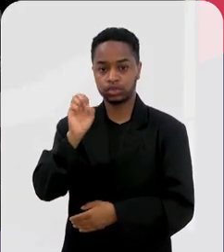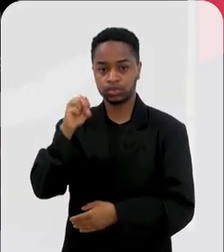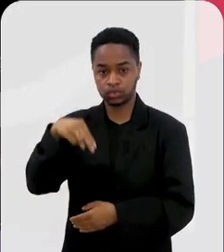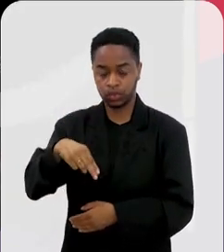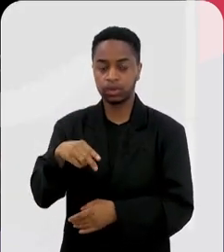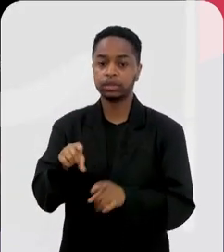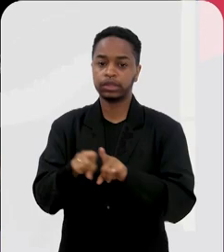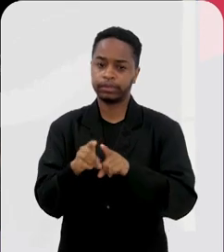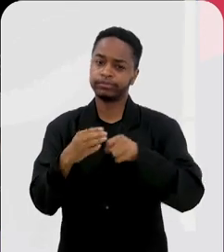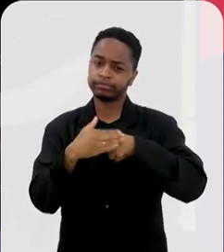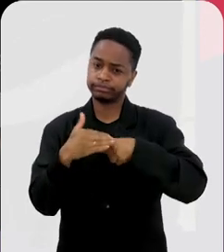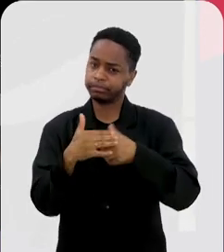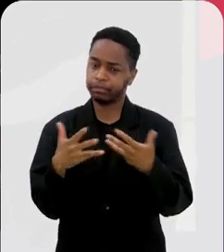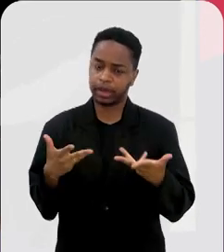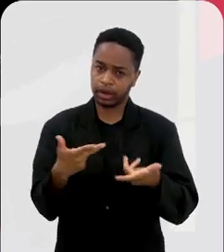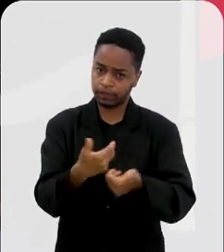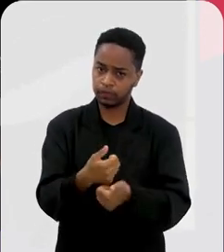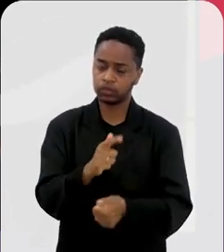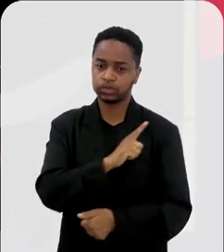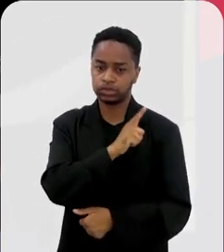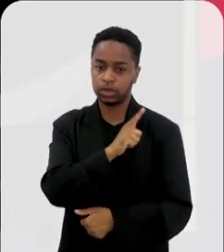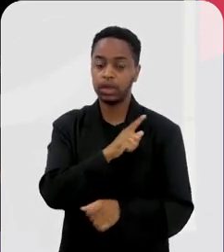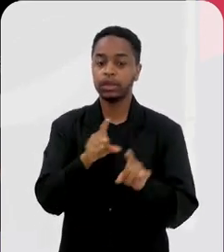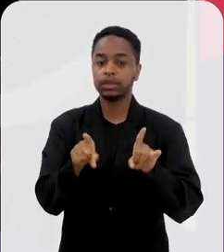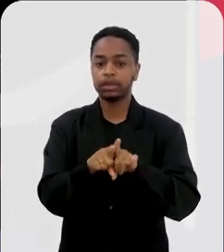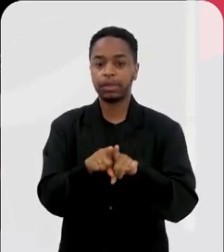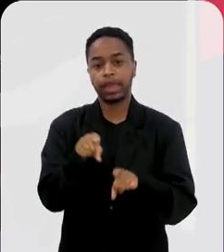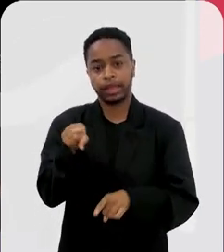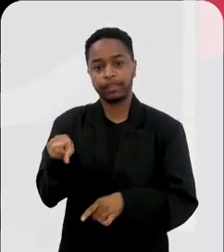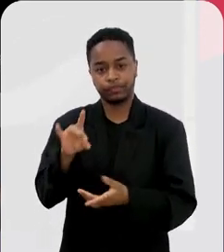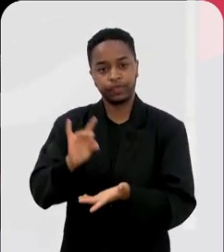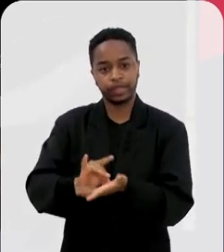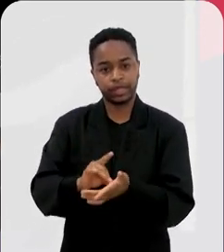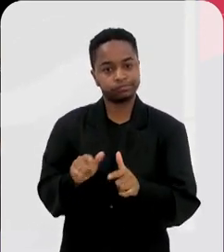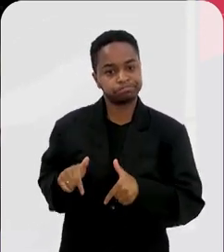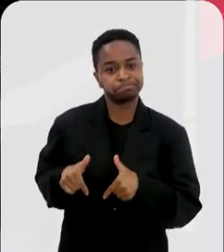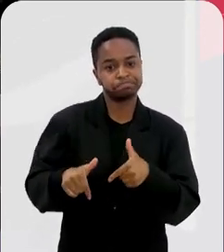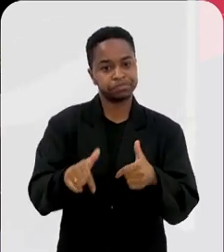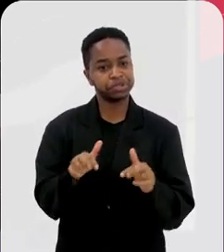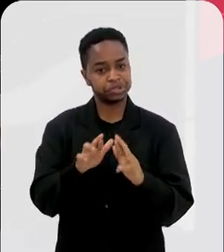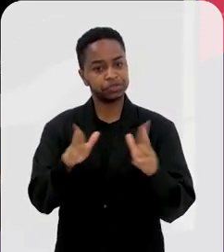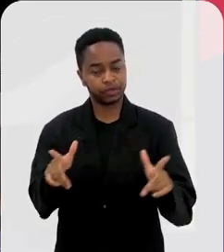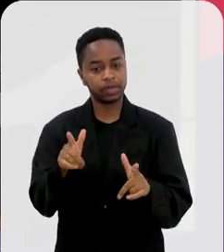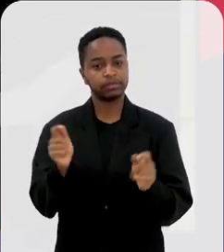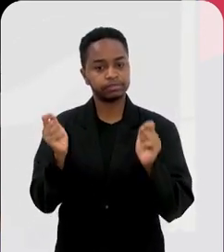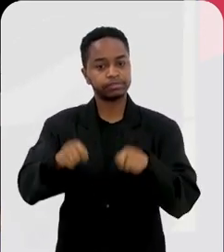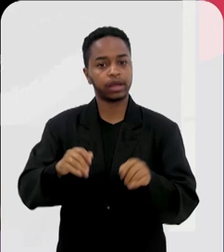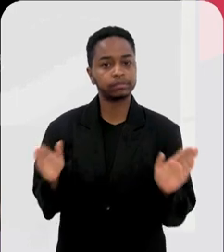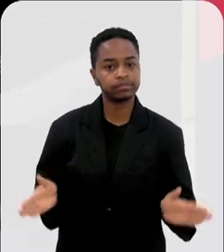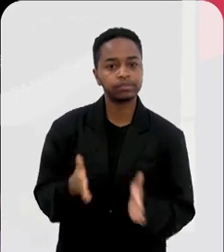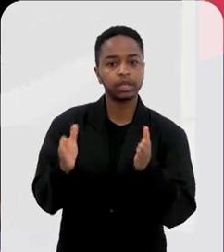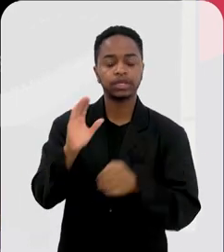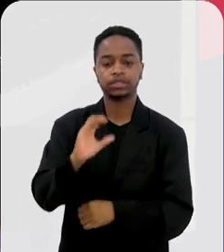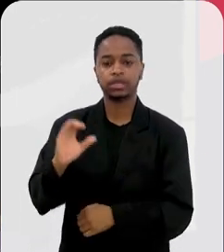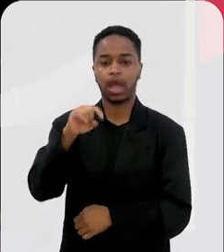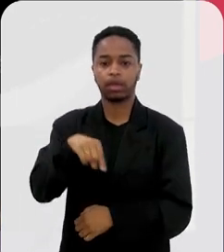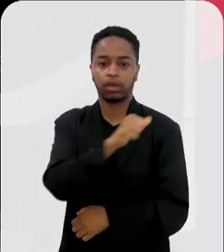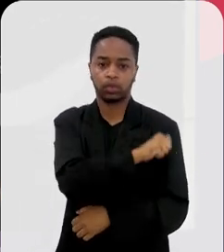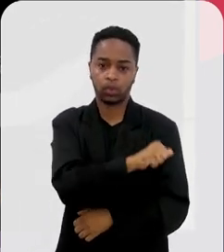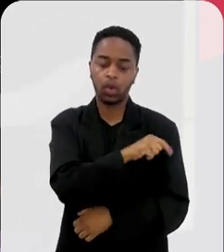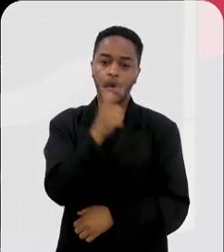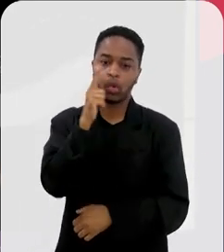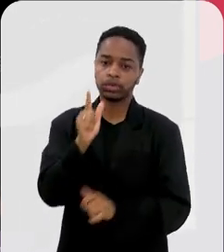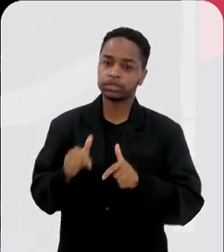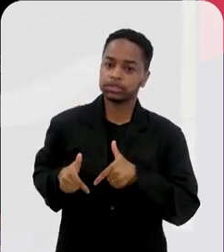que ele é um cientista muito querido e é um gestor, ele realmente fez muita diferença para que a ciência carioca